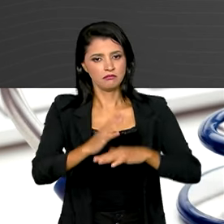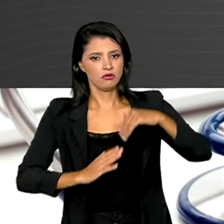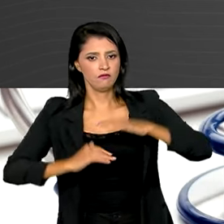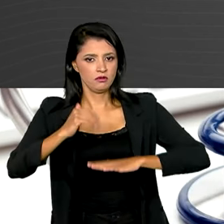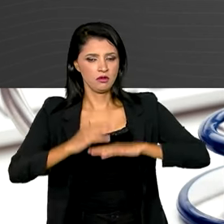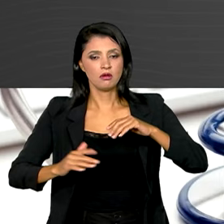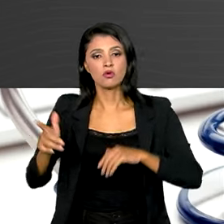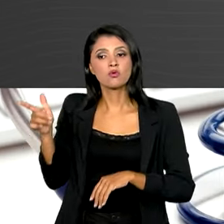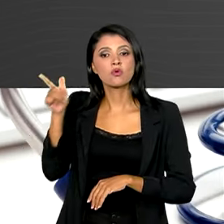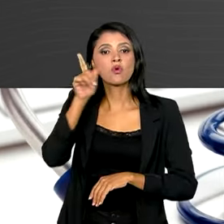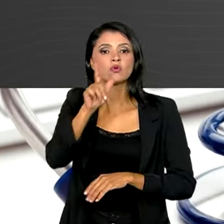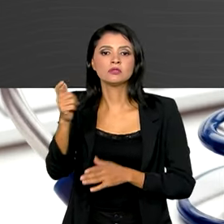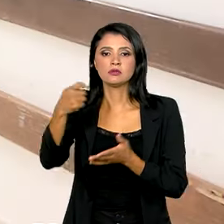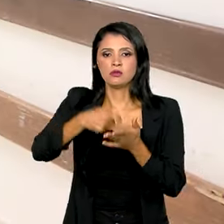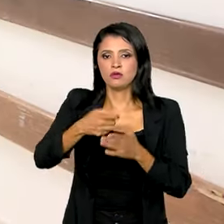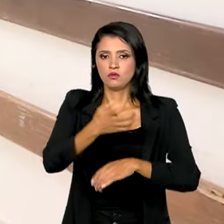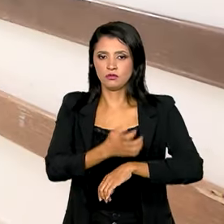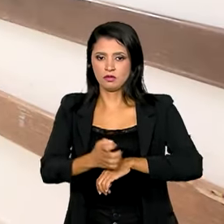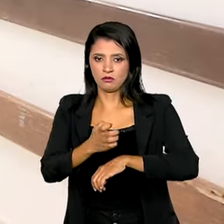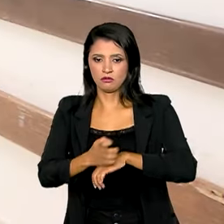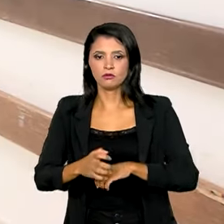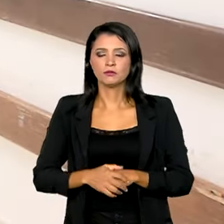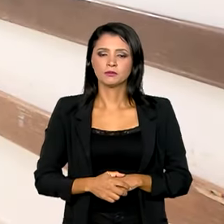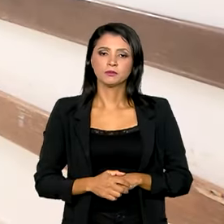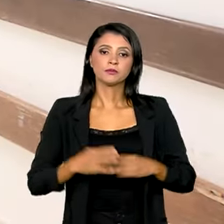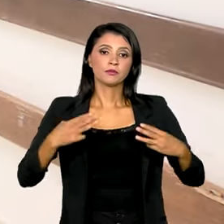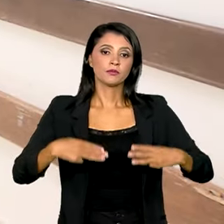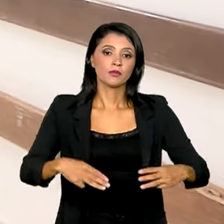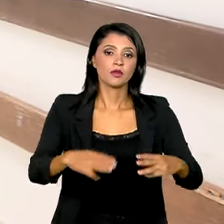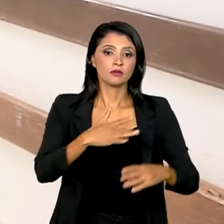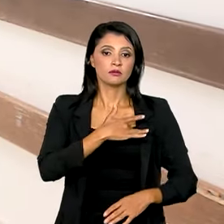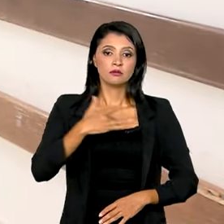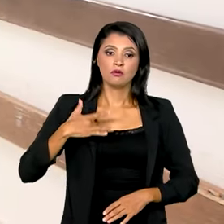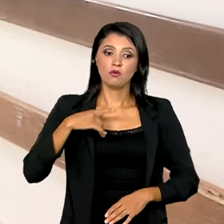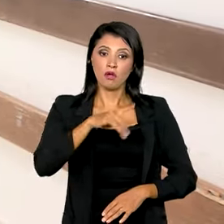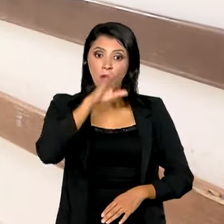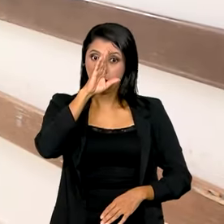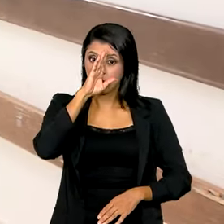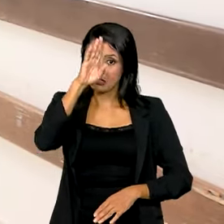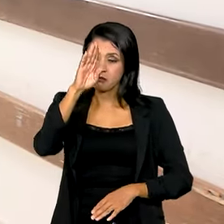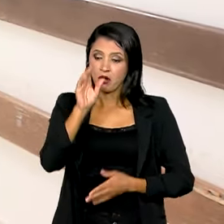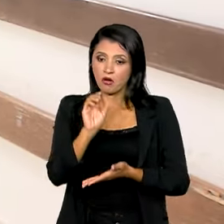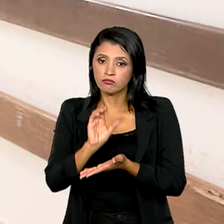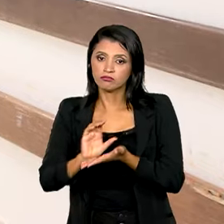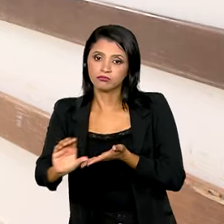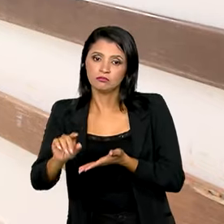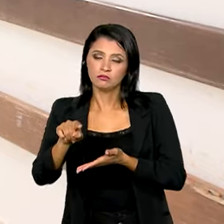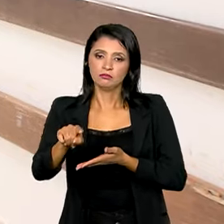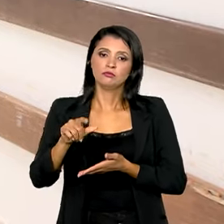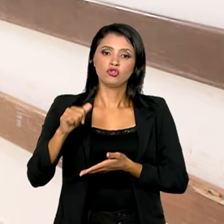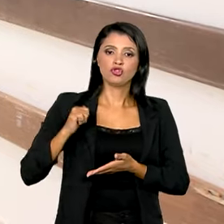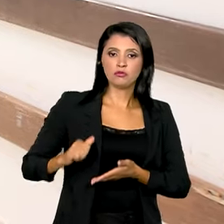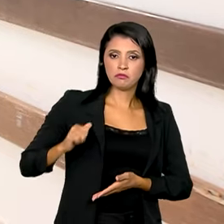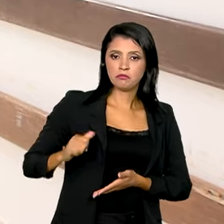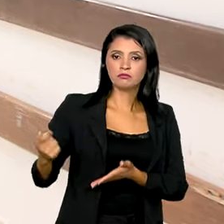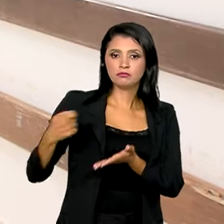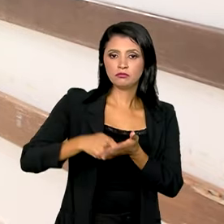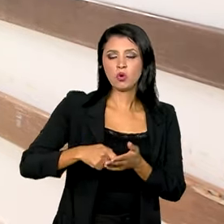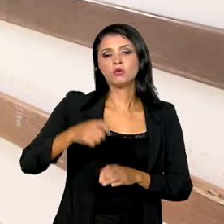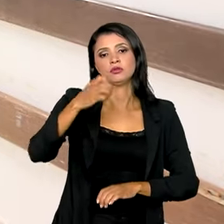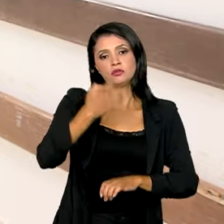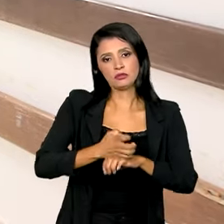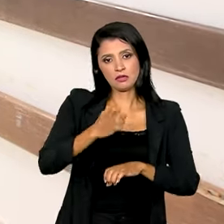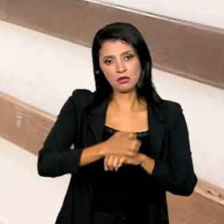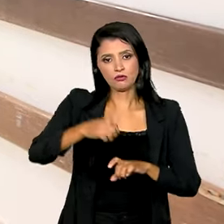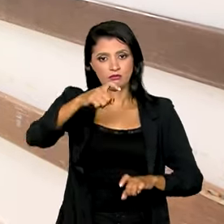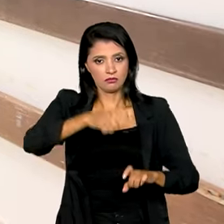contemplados com o benefício. O Ministério da Saúde é o principal financiador de bolsas dos programas de residência no